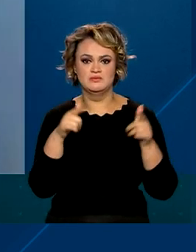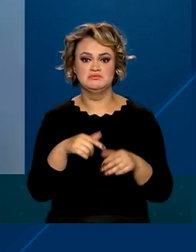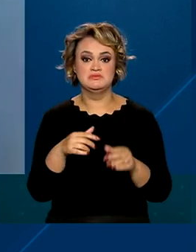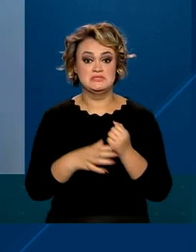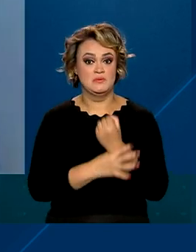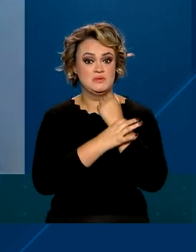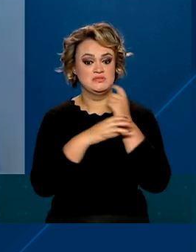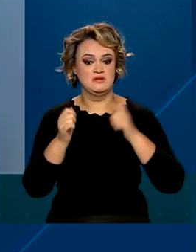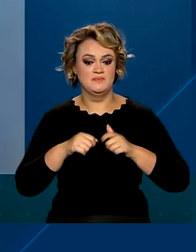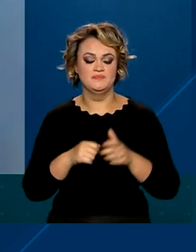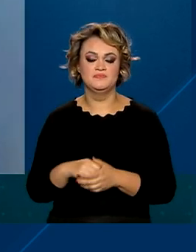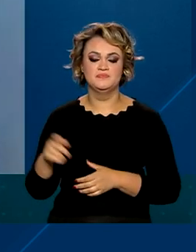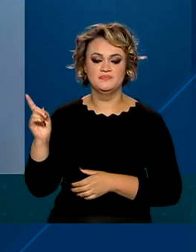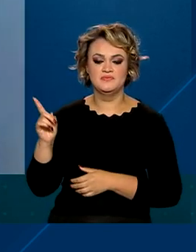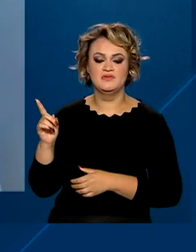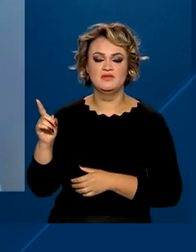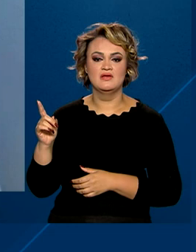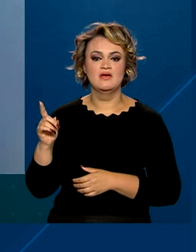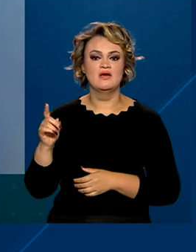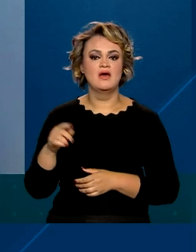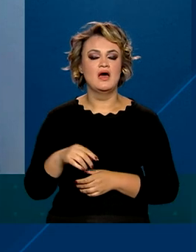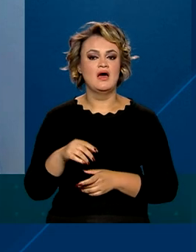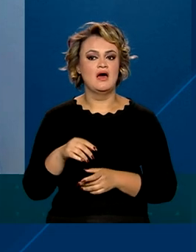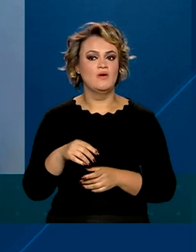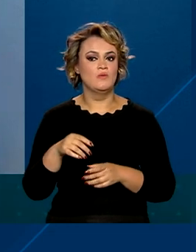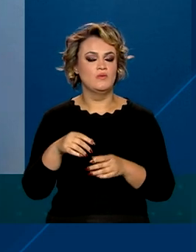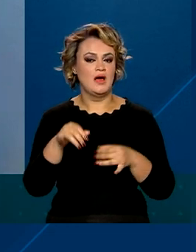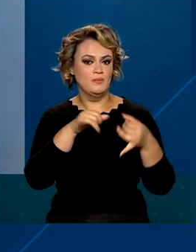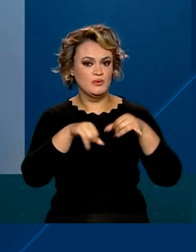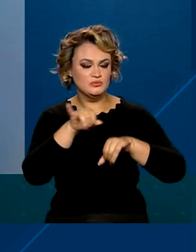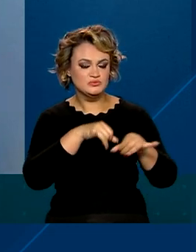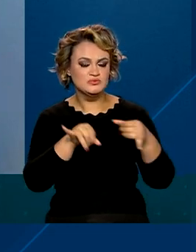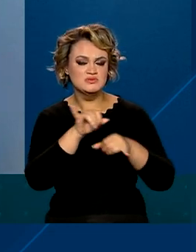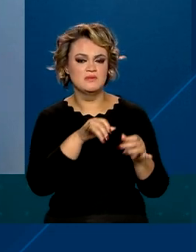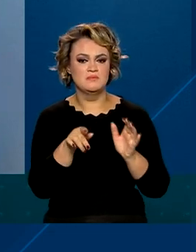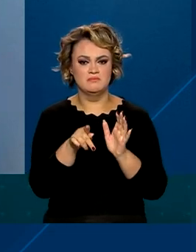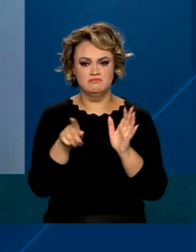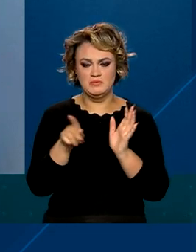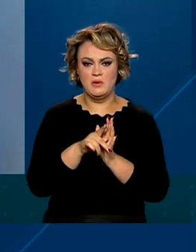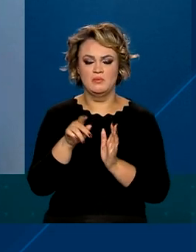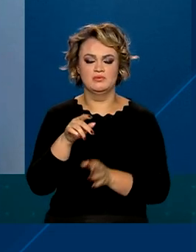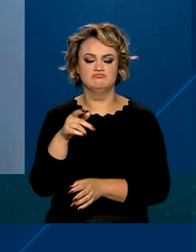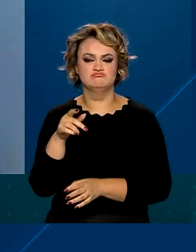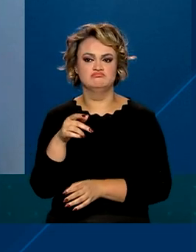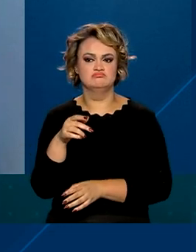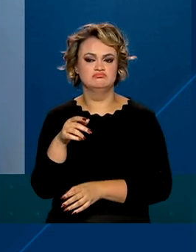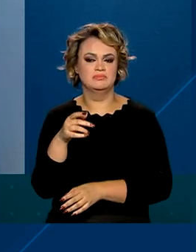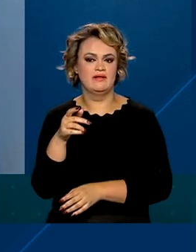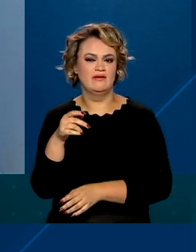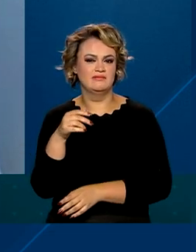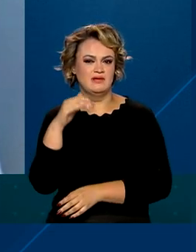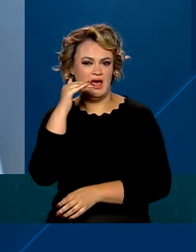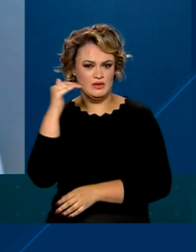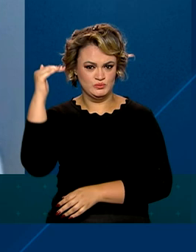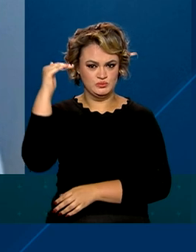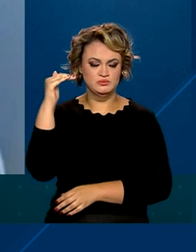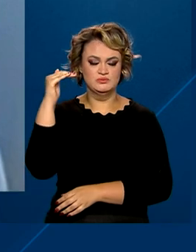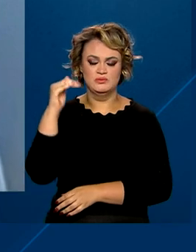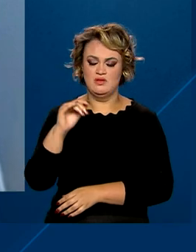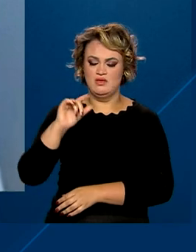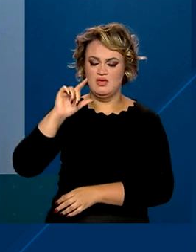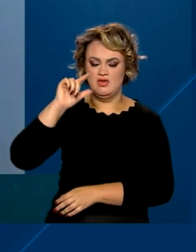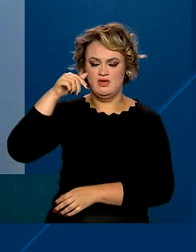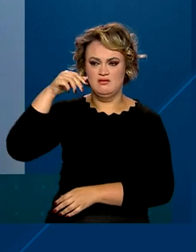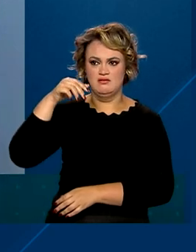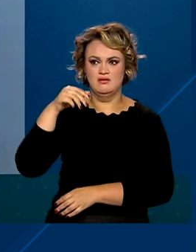A mesma formulação que é usada para adultos hoje, na mesma dose de 600 SU em meio ml, com uma